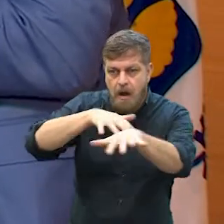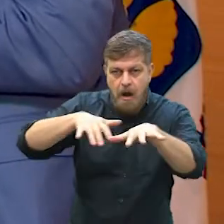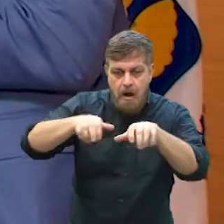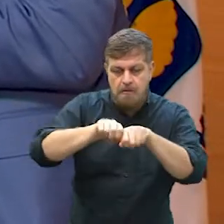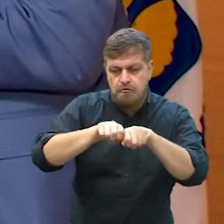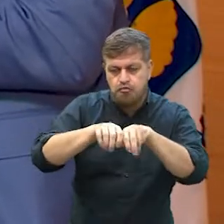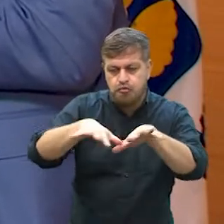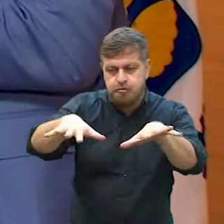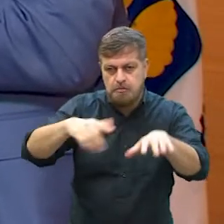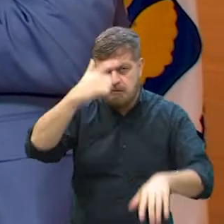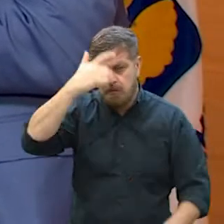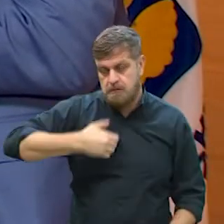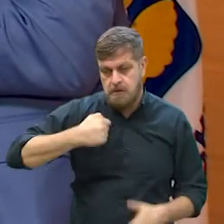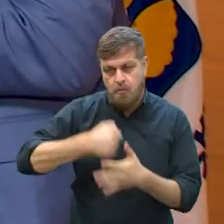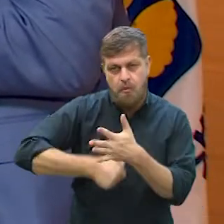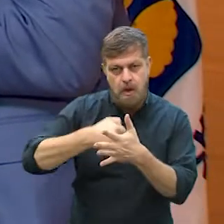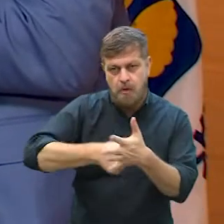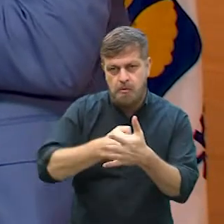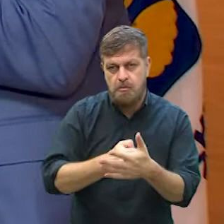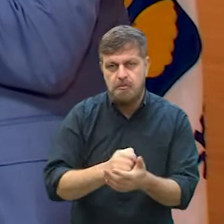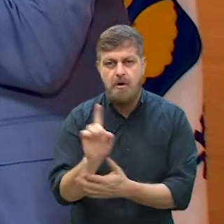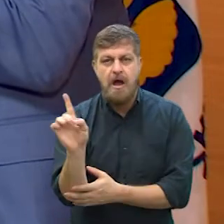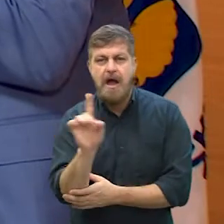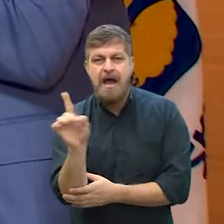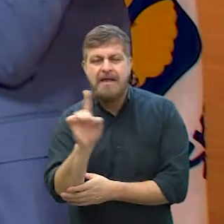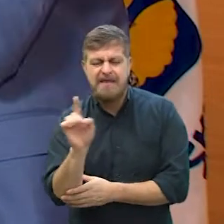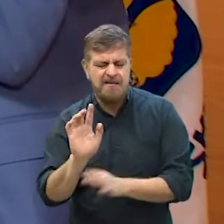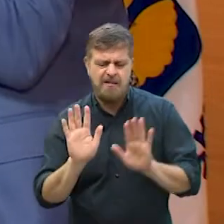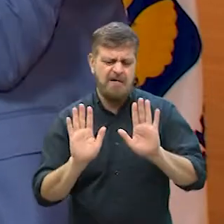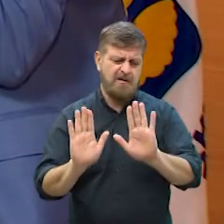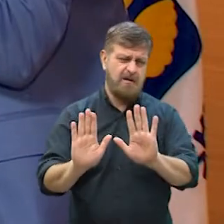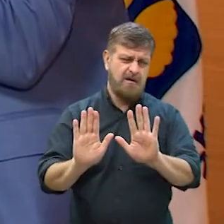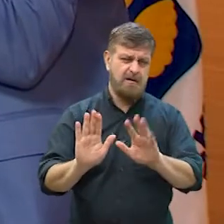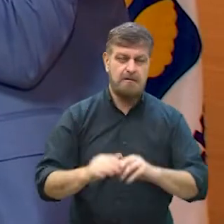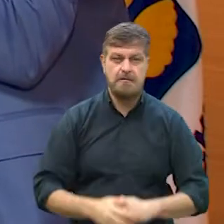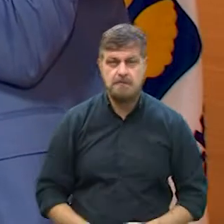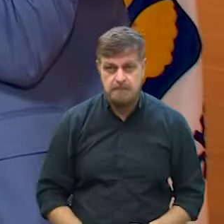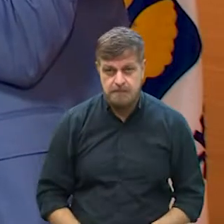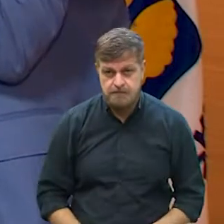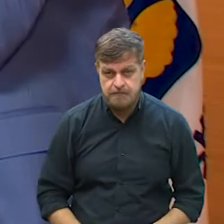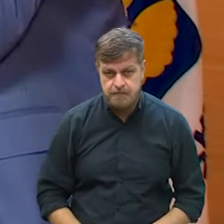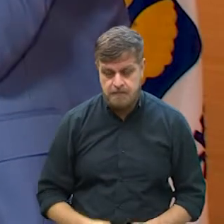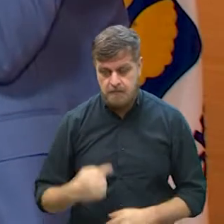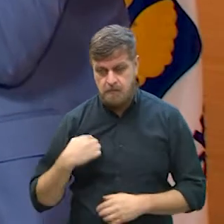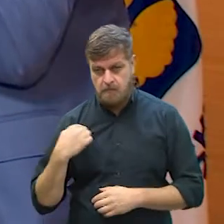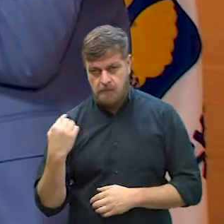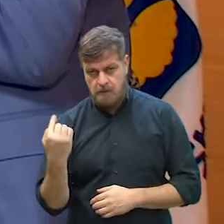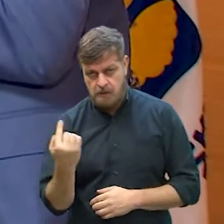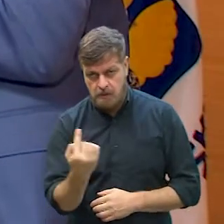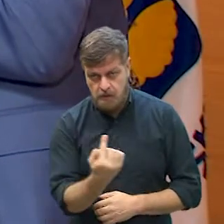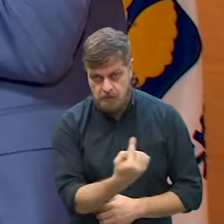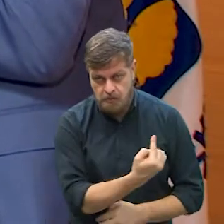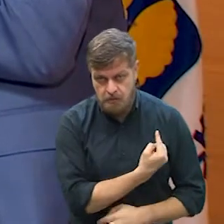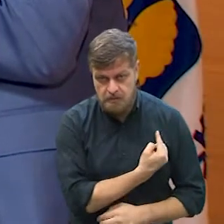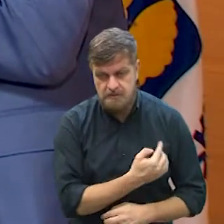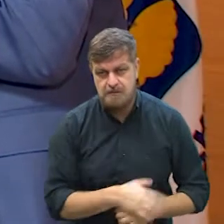isso que eu luto. Não luto por absolutamente mais nada, mas que a gente, como